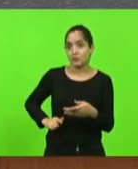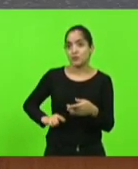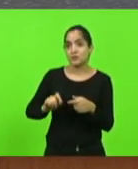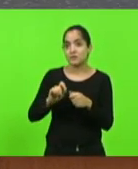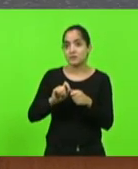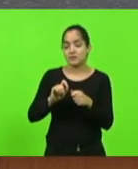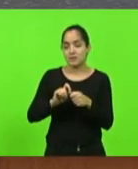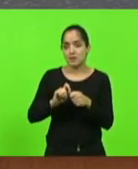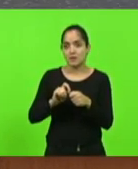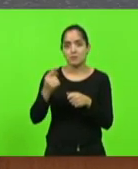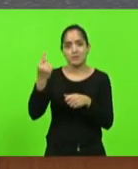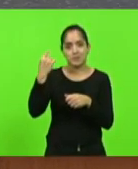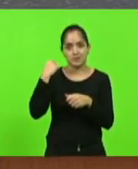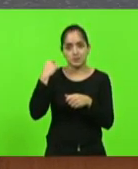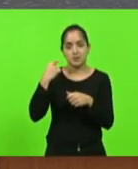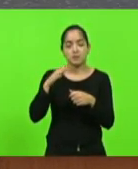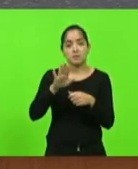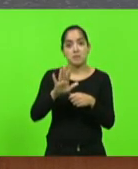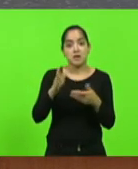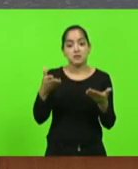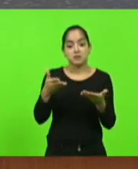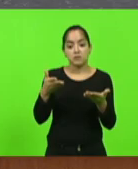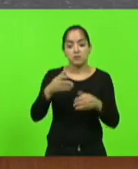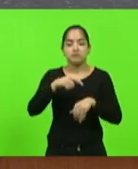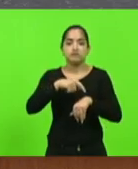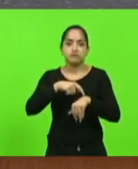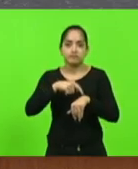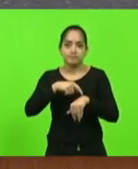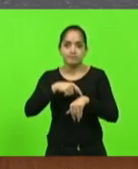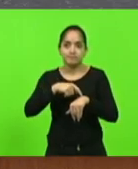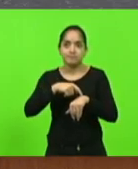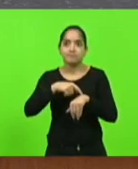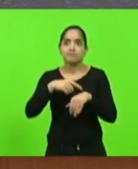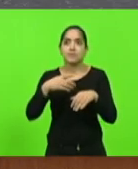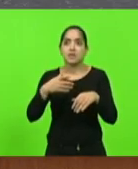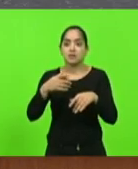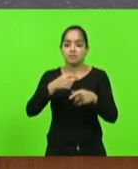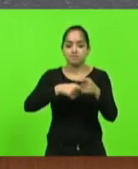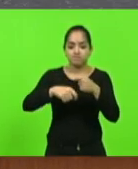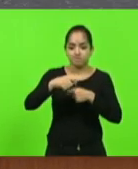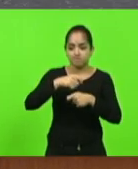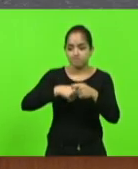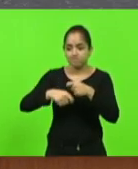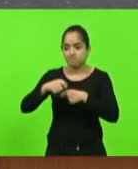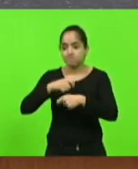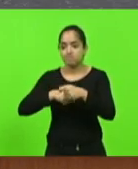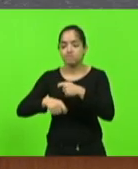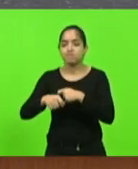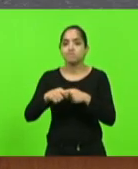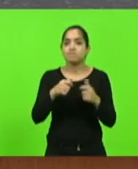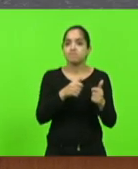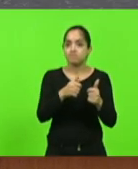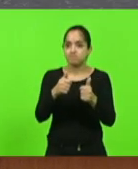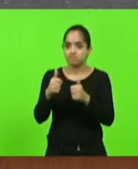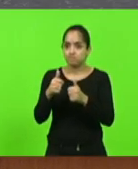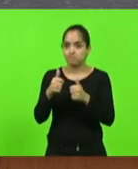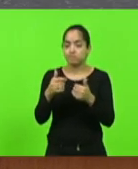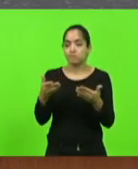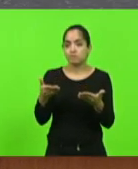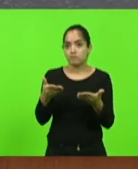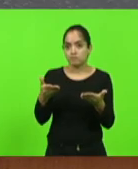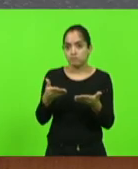nesse momento talvez seja um momento de maior saúde financeira de Santa Catarina nos últimos anos e isso